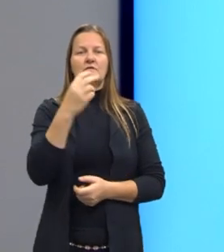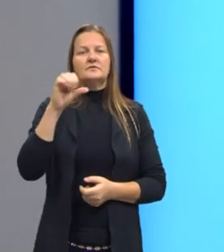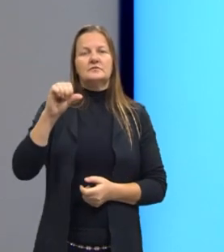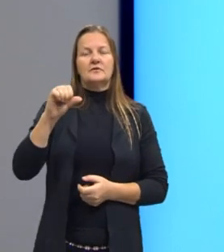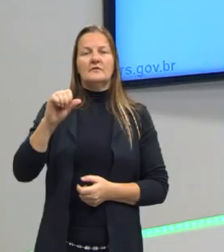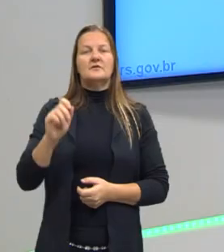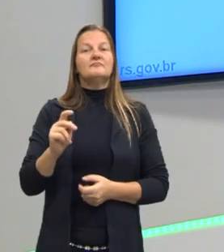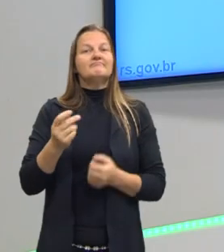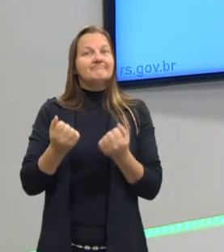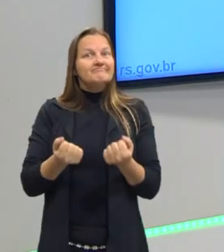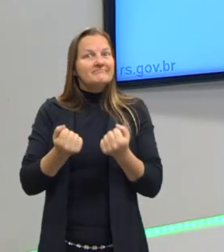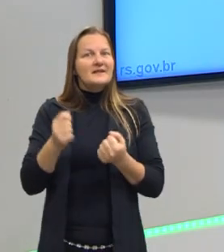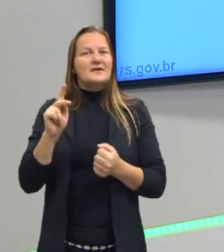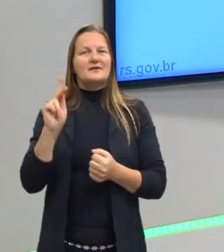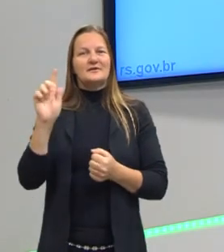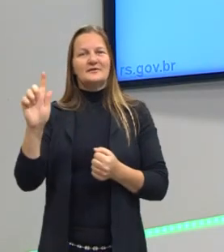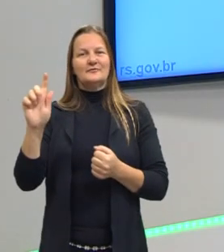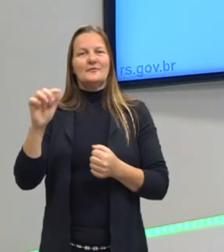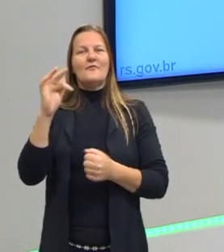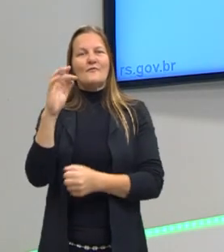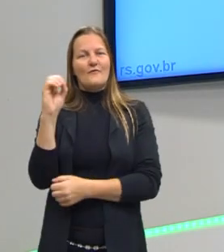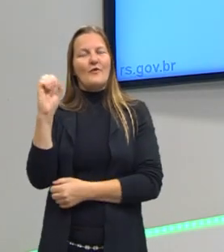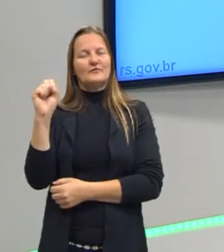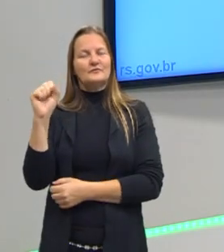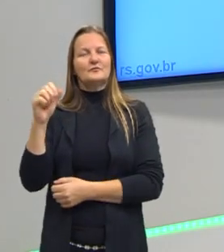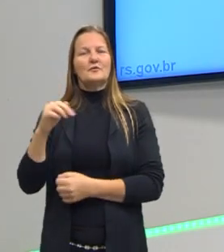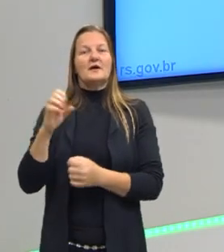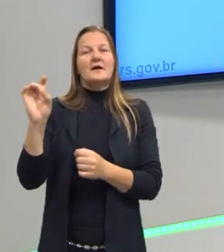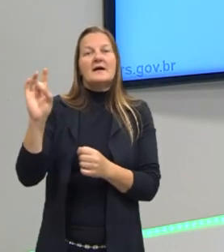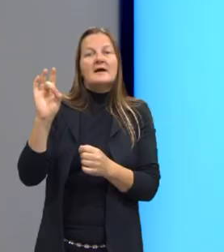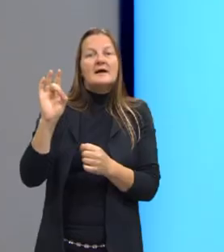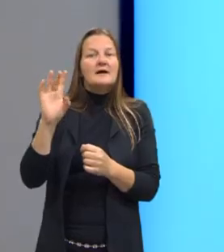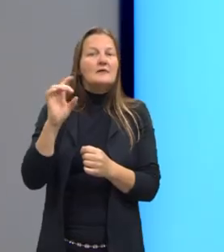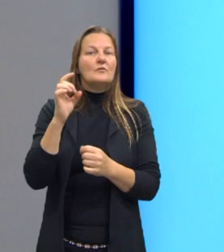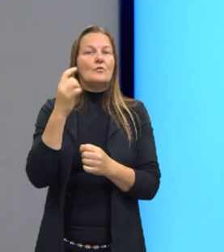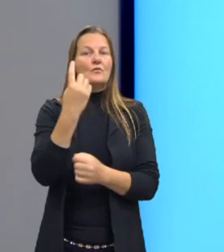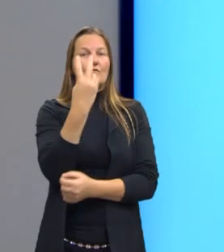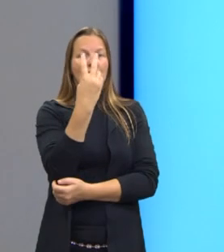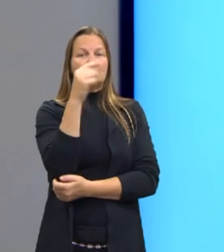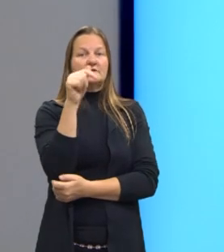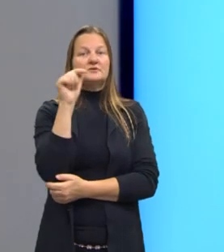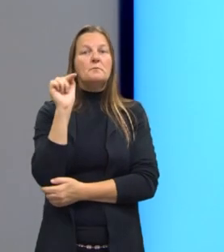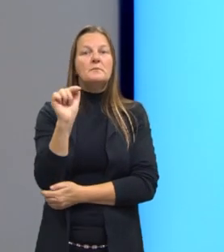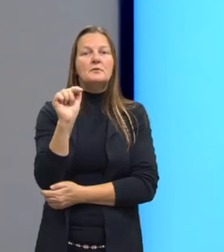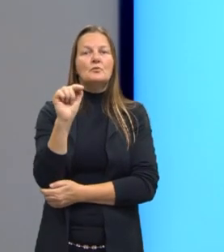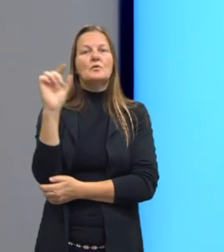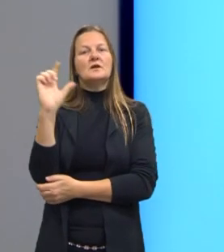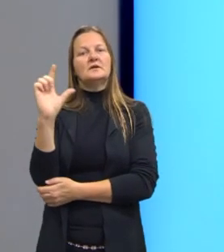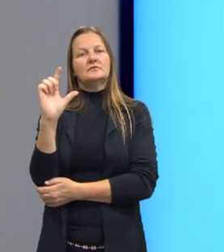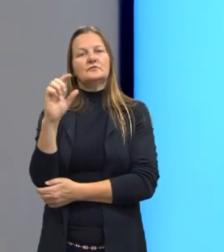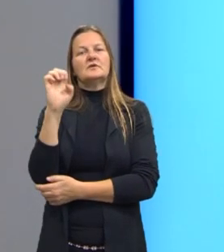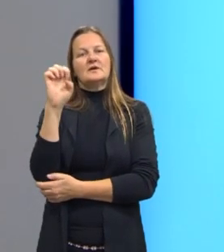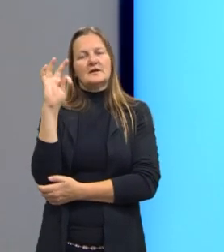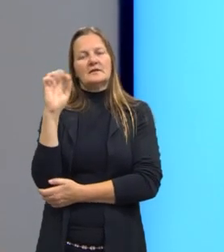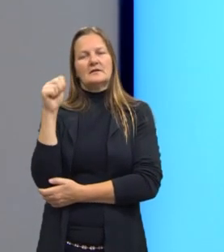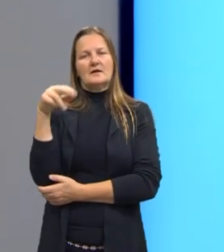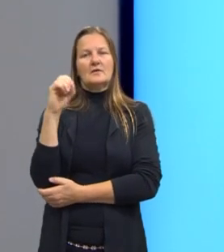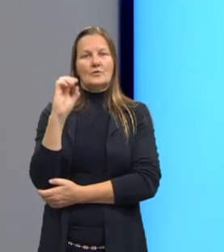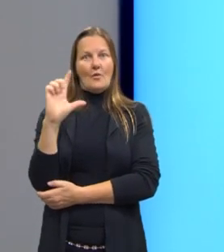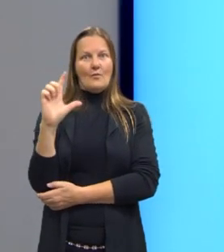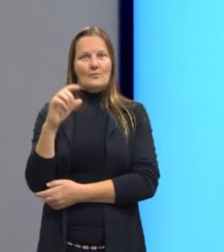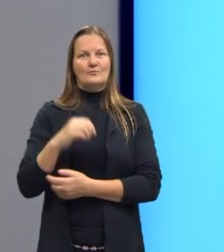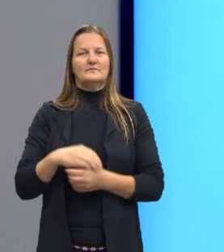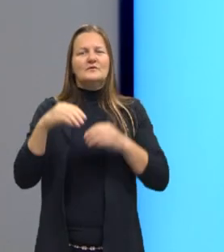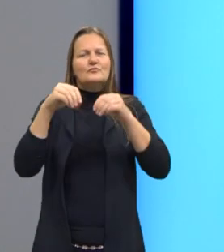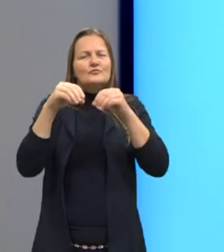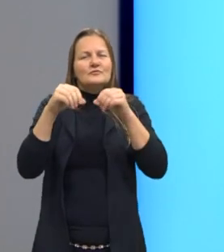quilos de fósforo para a formação de 27 mil litros de etanol, tá? Isso é um